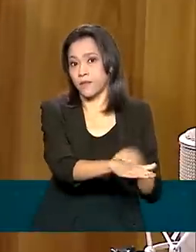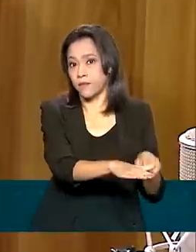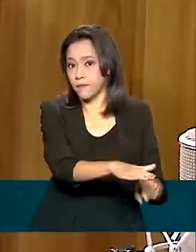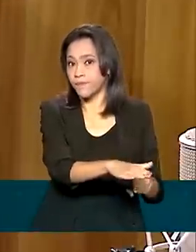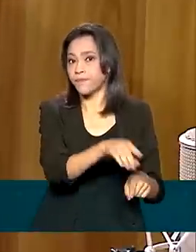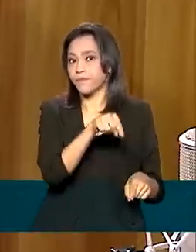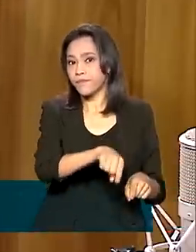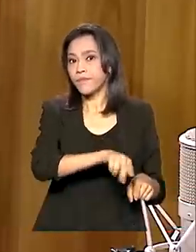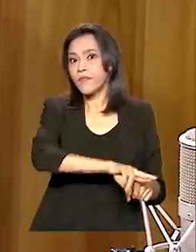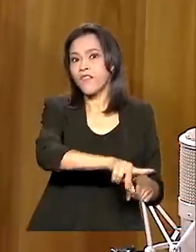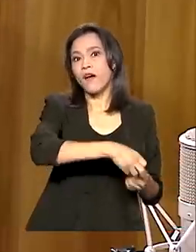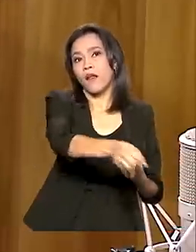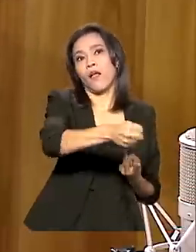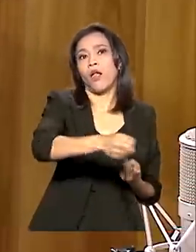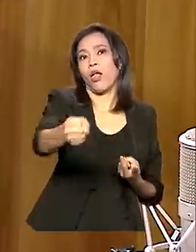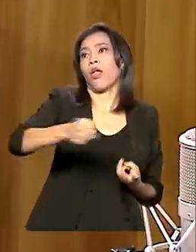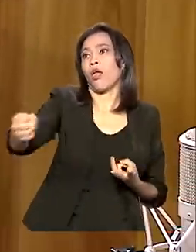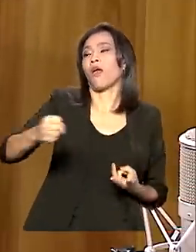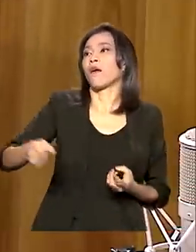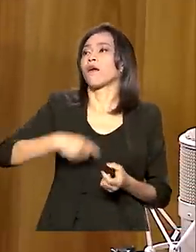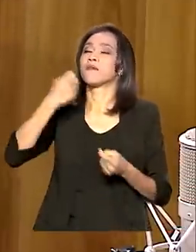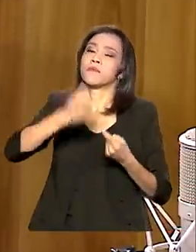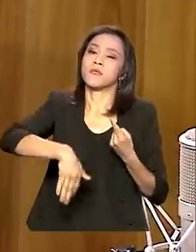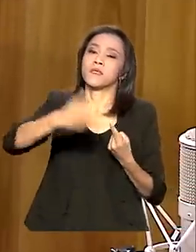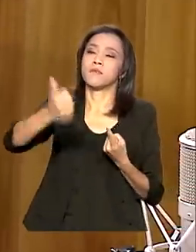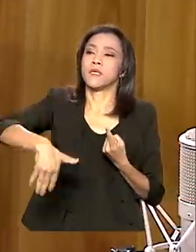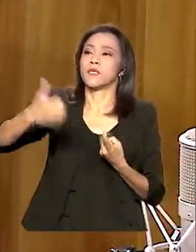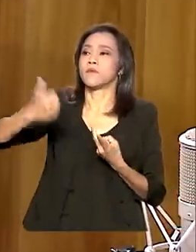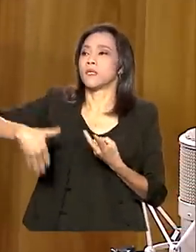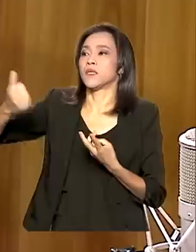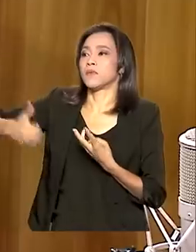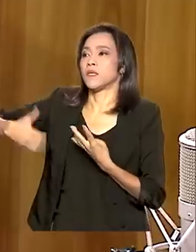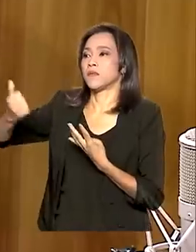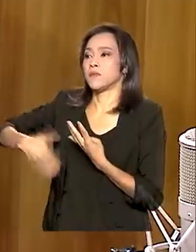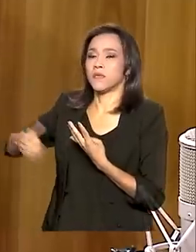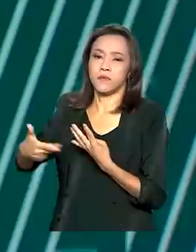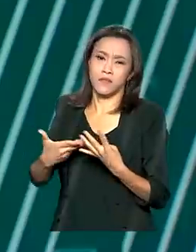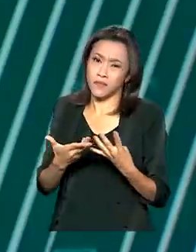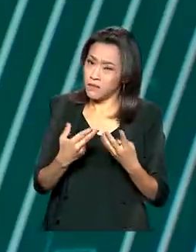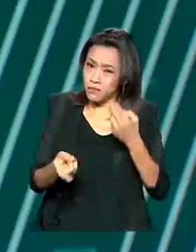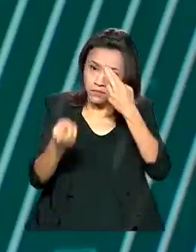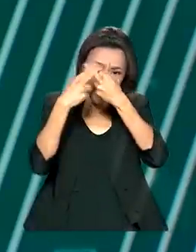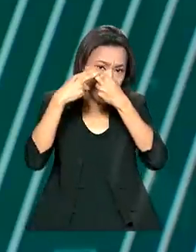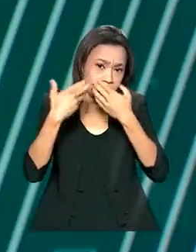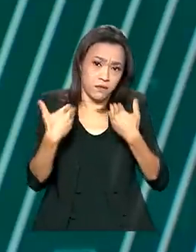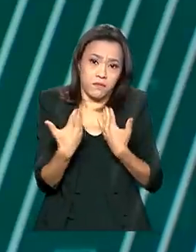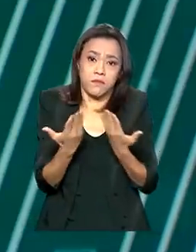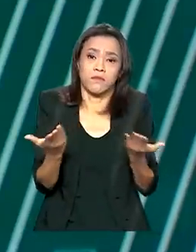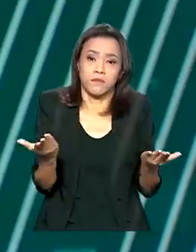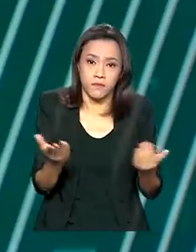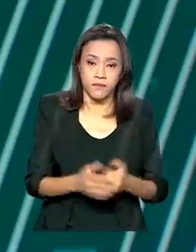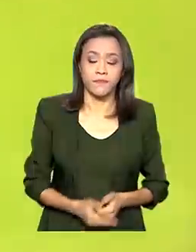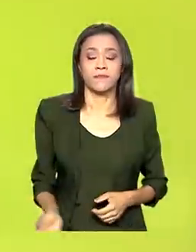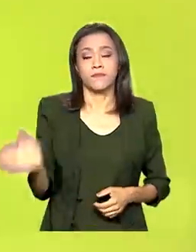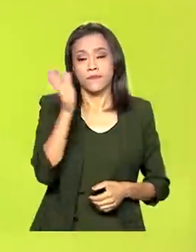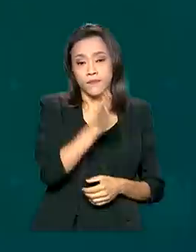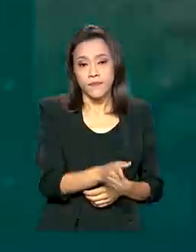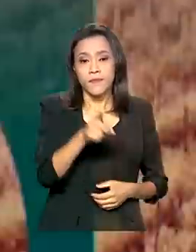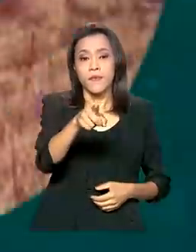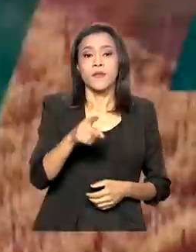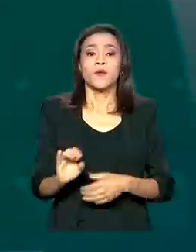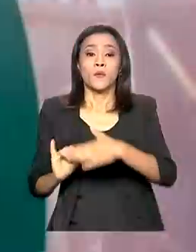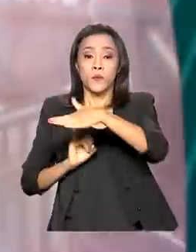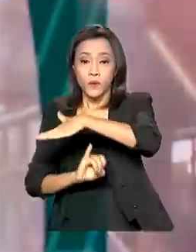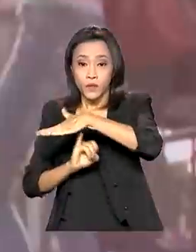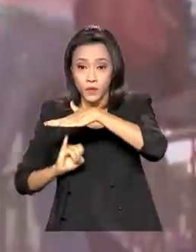criança fique várias vezes repetindo, aquela situação que pode gerar traumas para a vida toda. O Instituto Nacional do Câncer